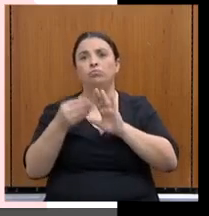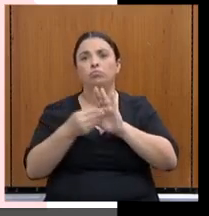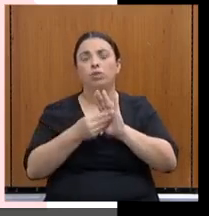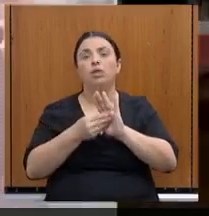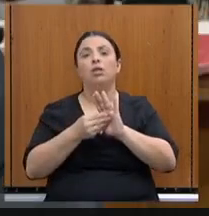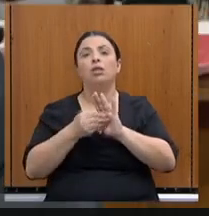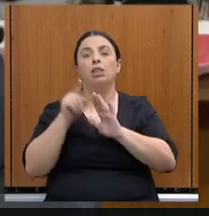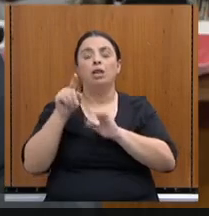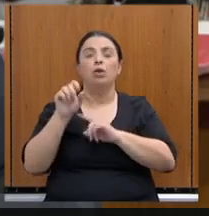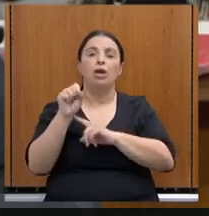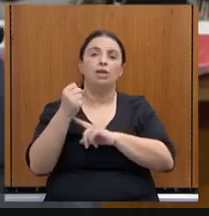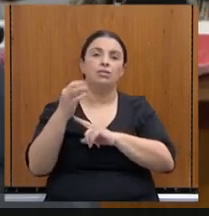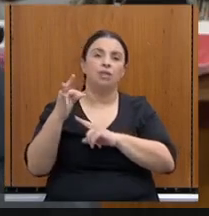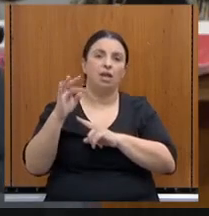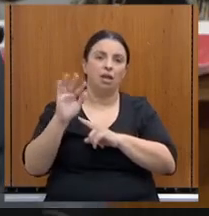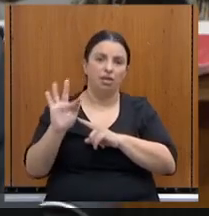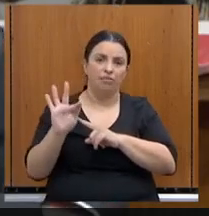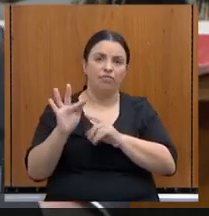STF.